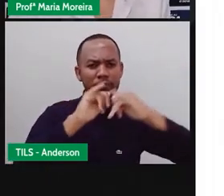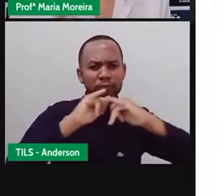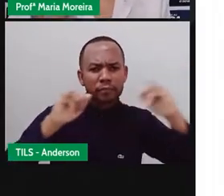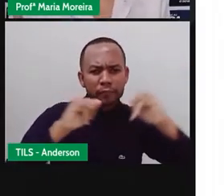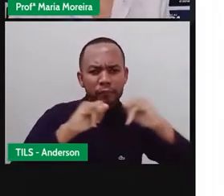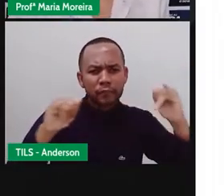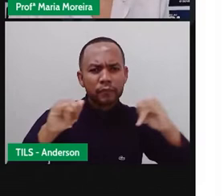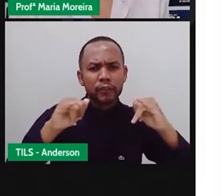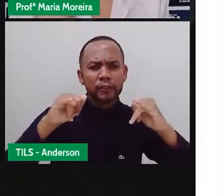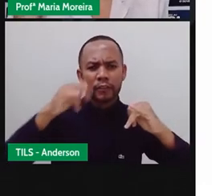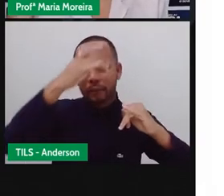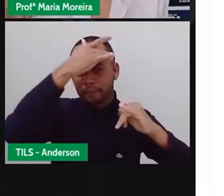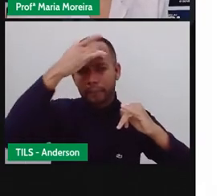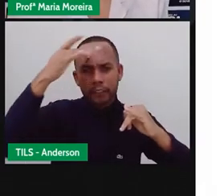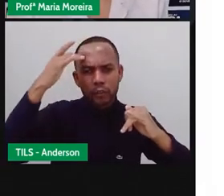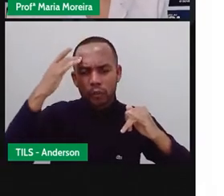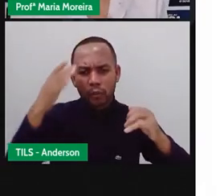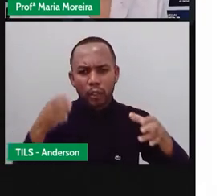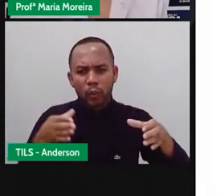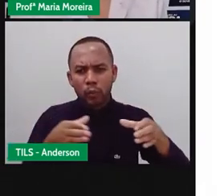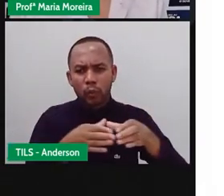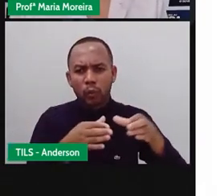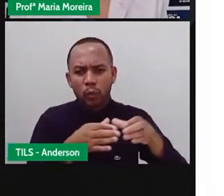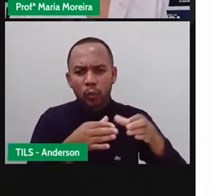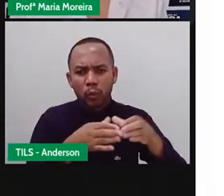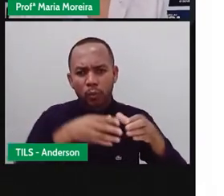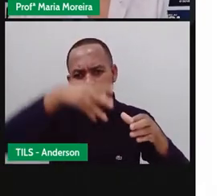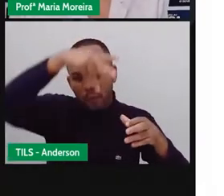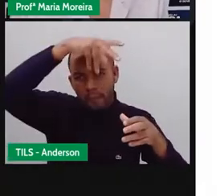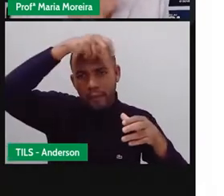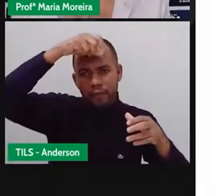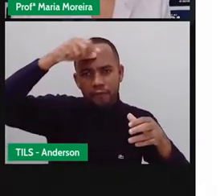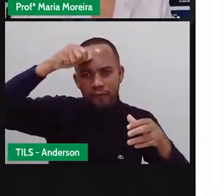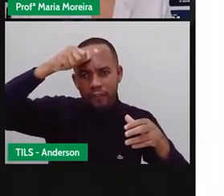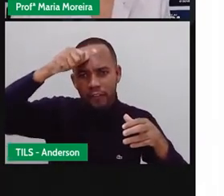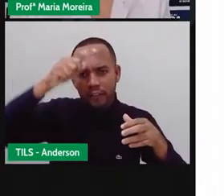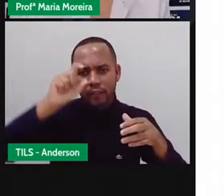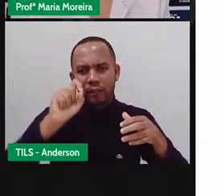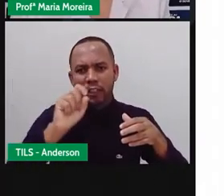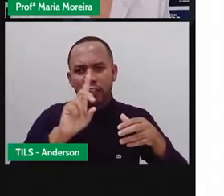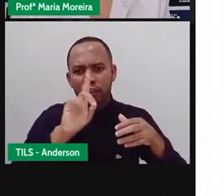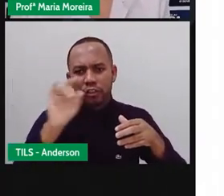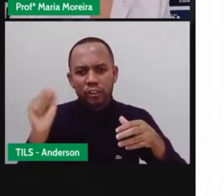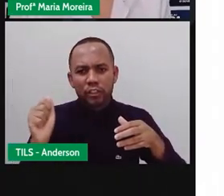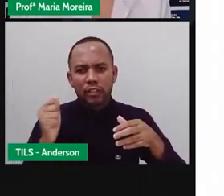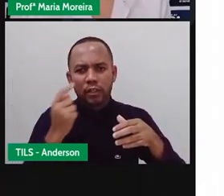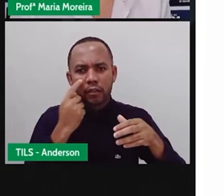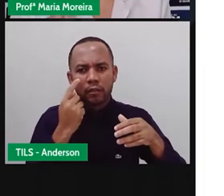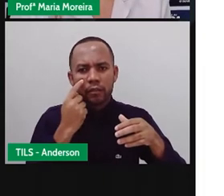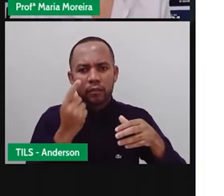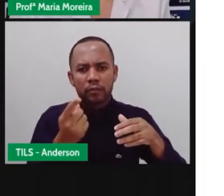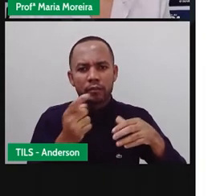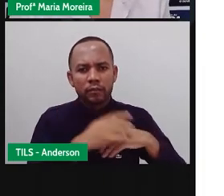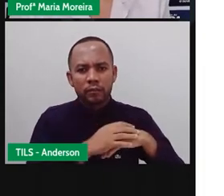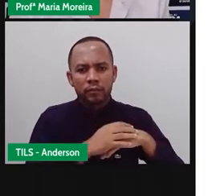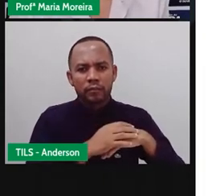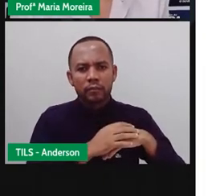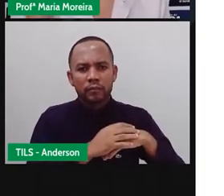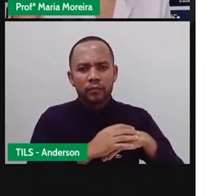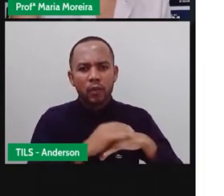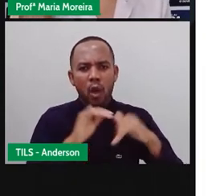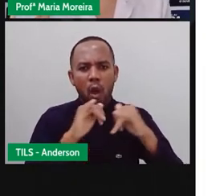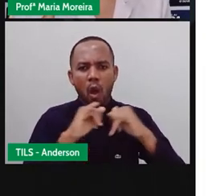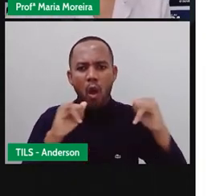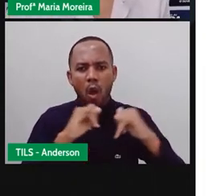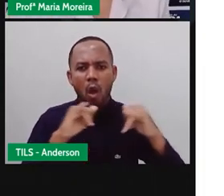né? Aos moradores para um encontro com um determinado prefeito aí. E aí tem a data e tem o horário. Então, é a comunicação, que é meio de